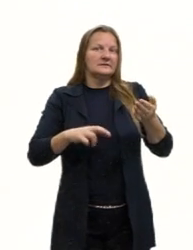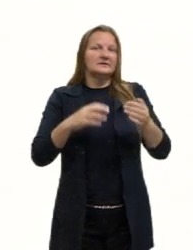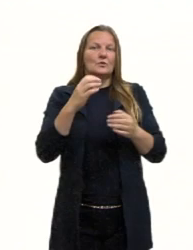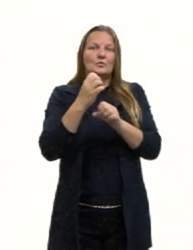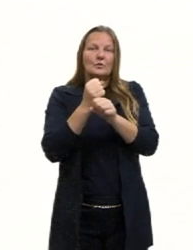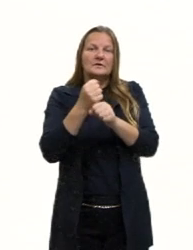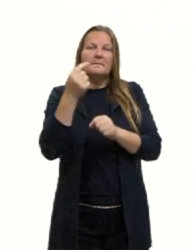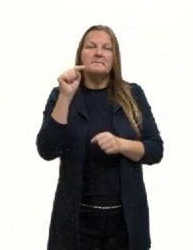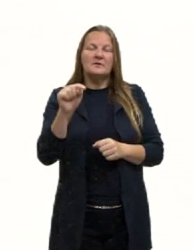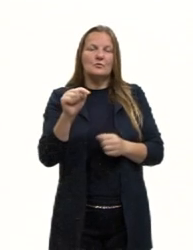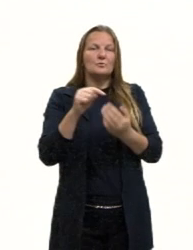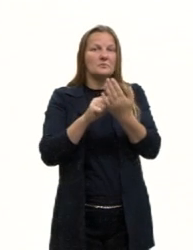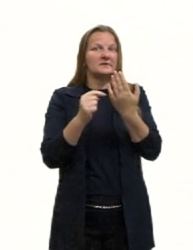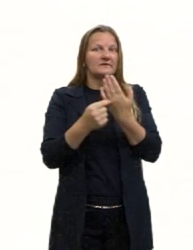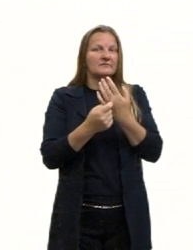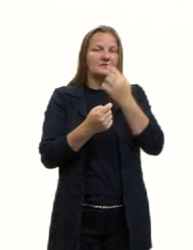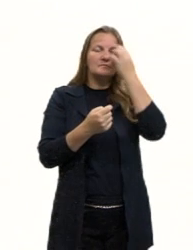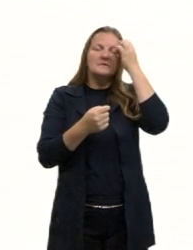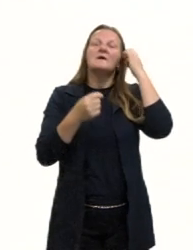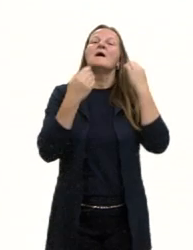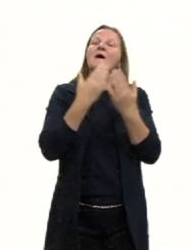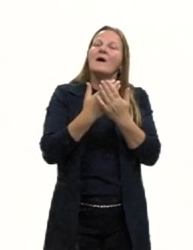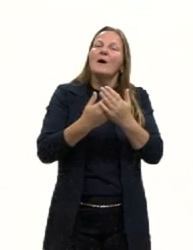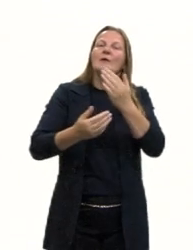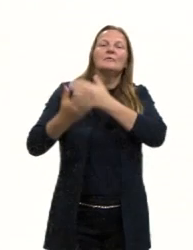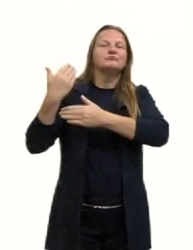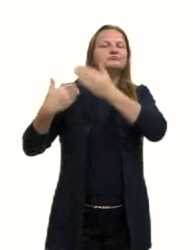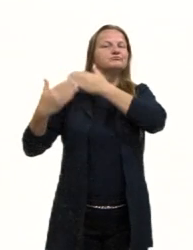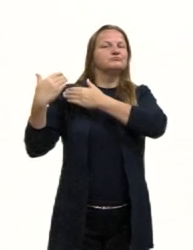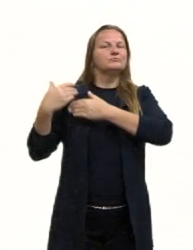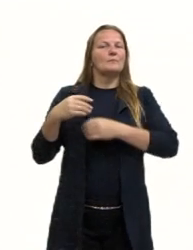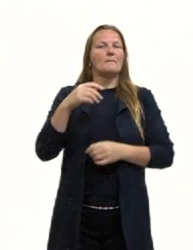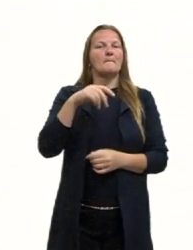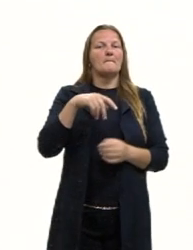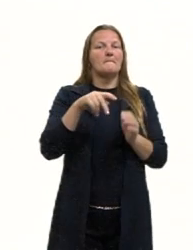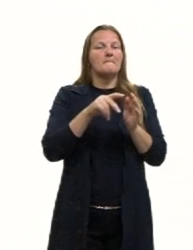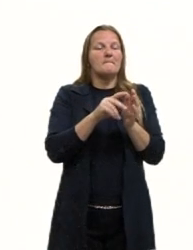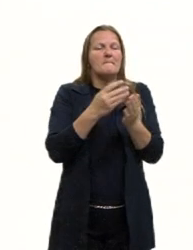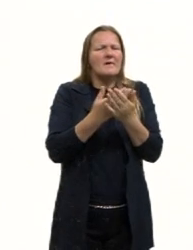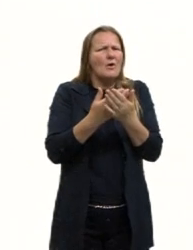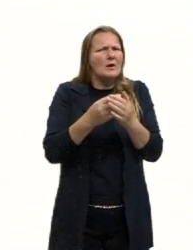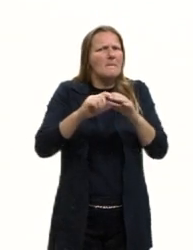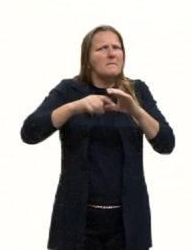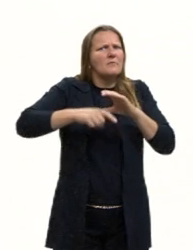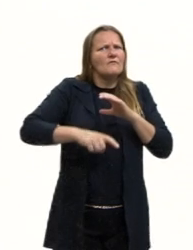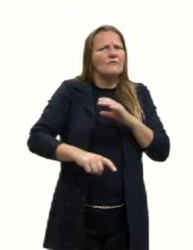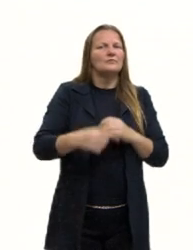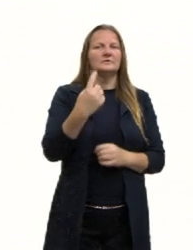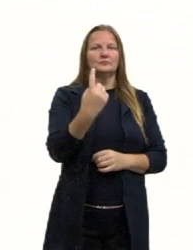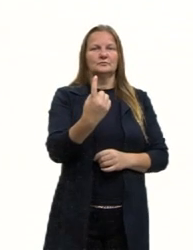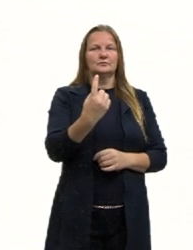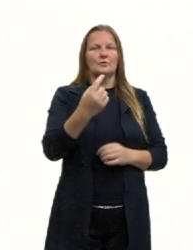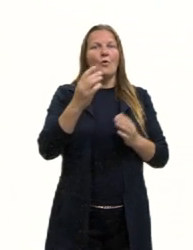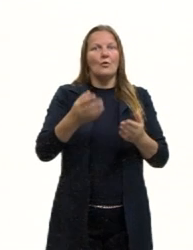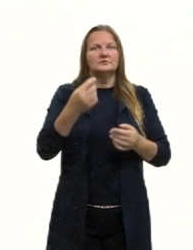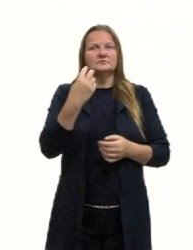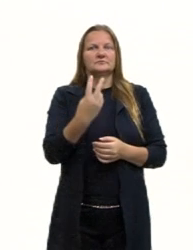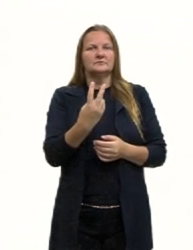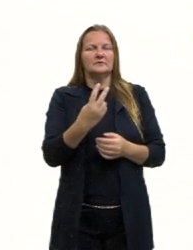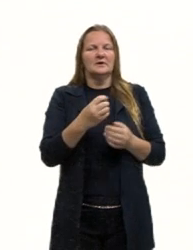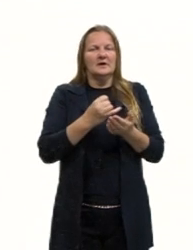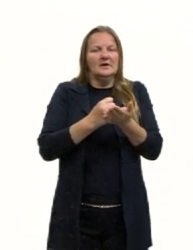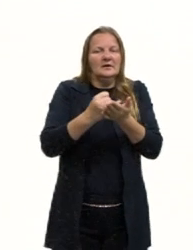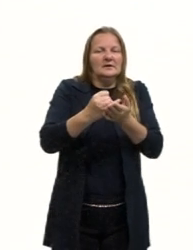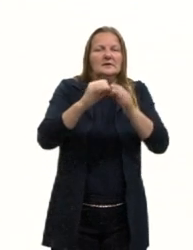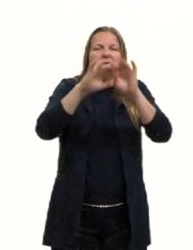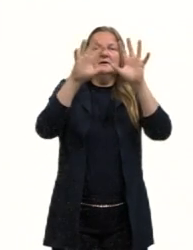Então, a gente viu na aula anterior, no aulão parte 1, que a introdução e